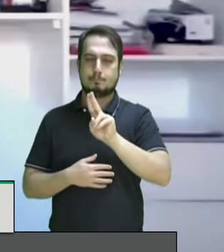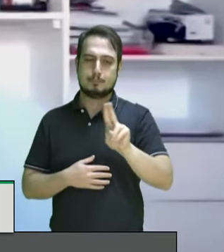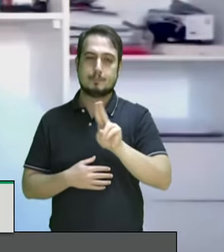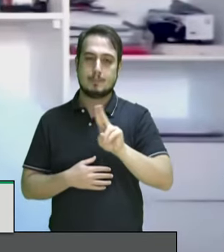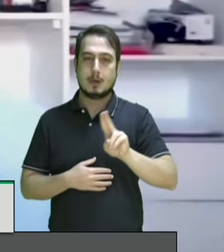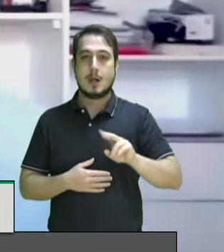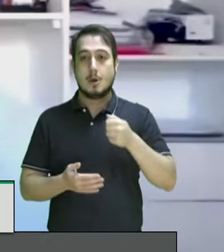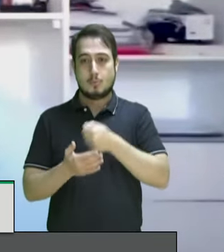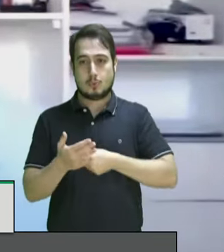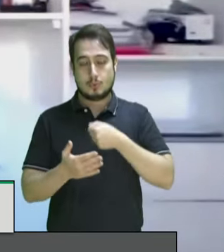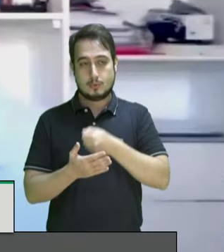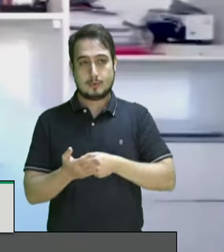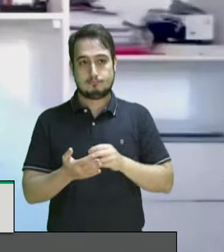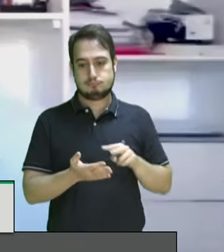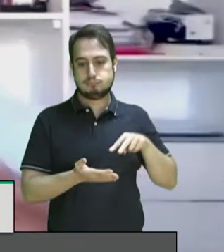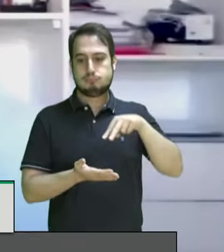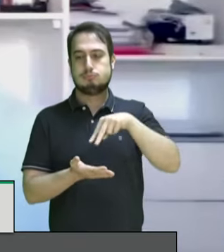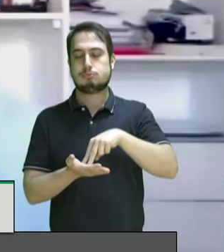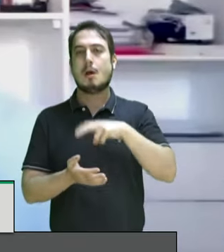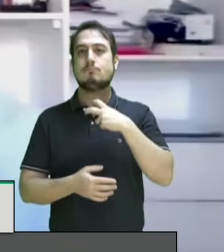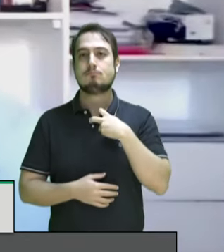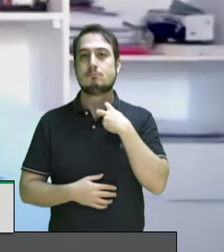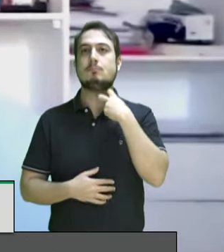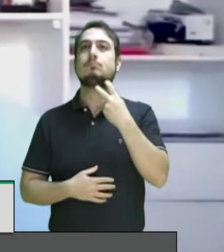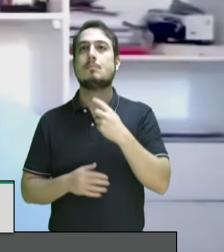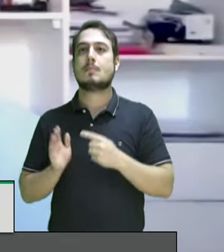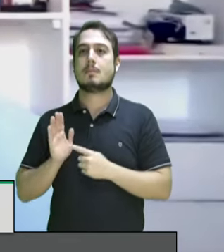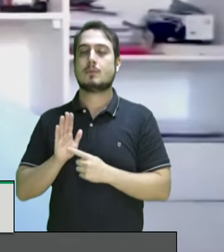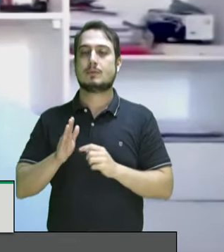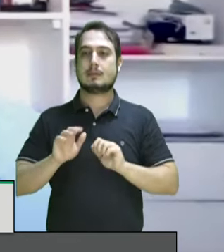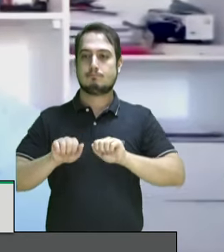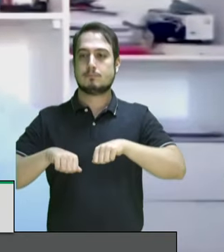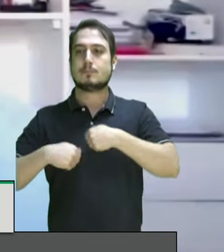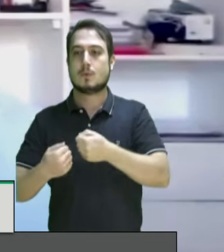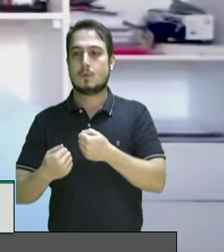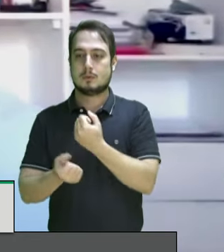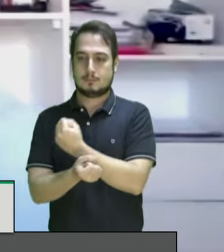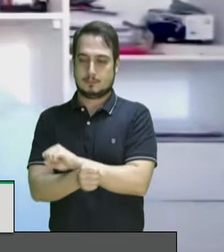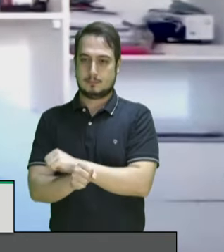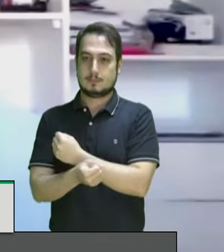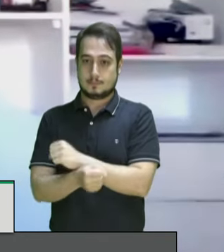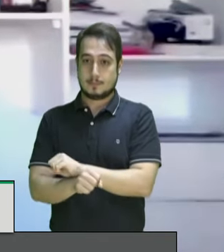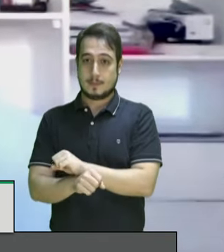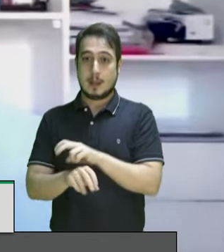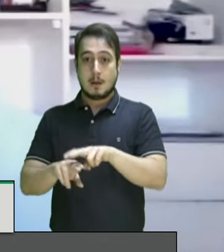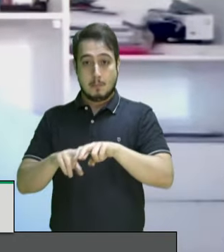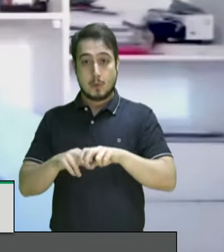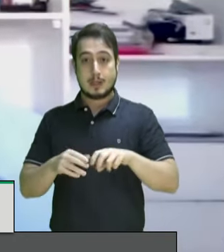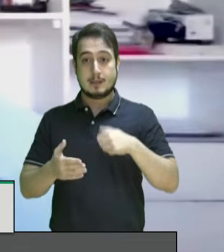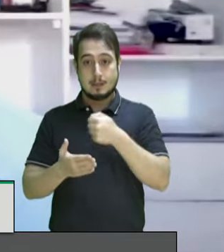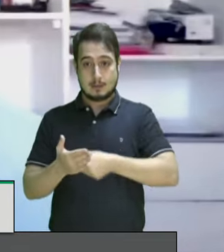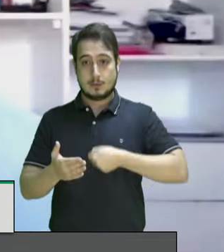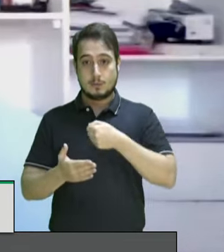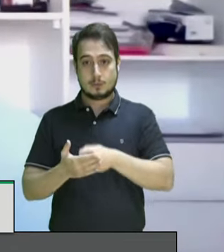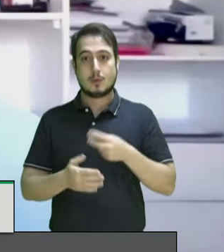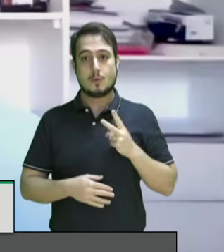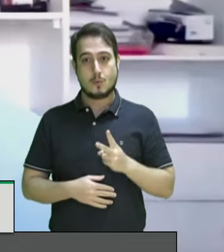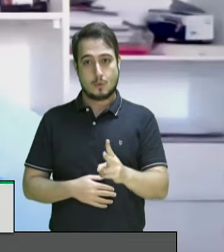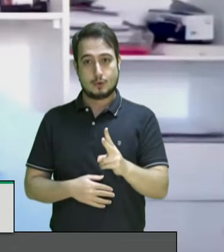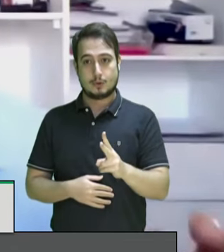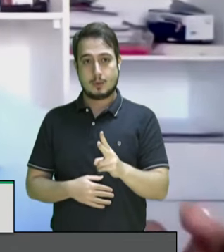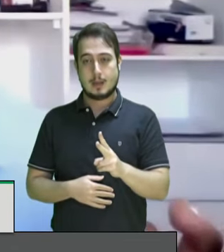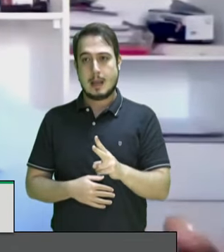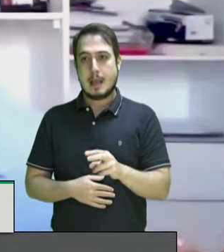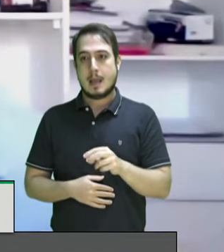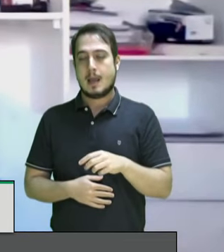lutadores levantaram a voz para enfrentar a escravidão. Portanto, essa luta continua e não é mimimi,